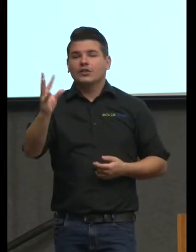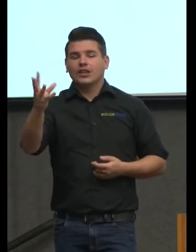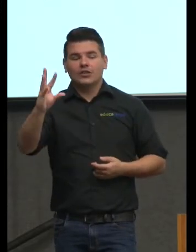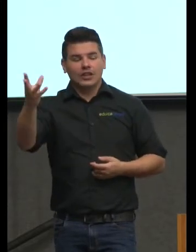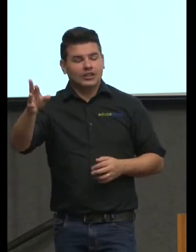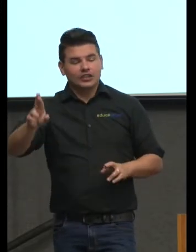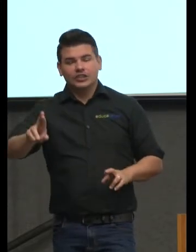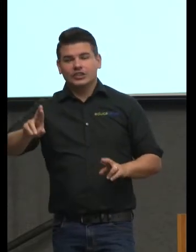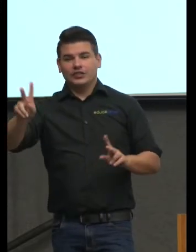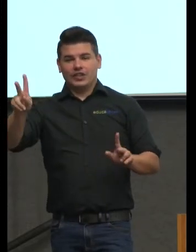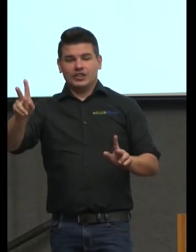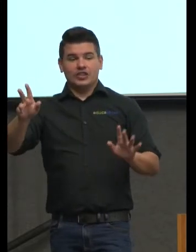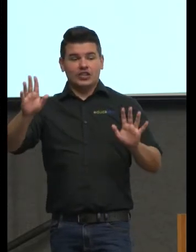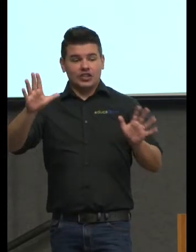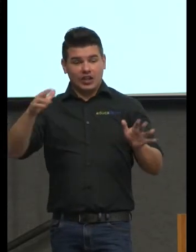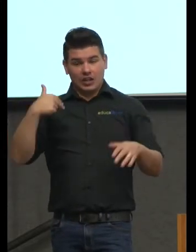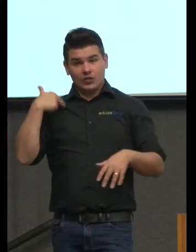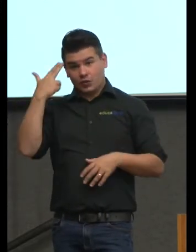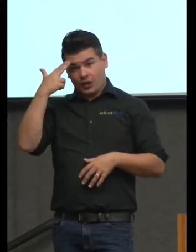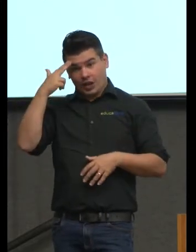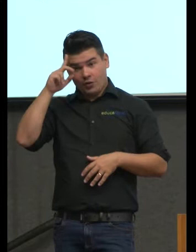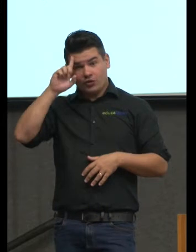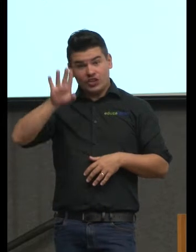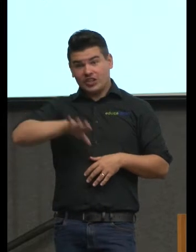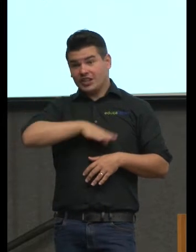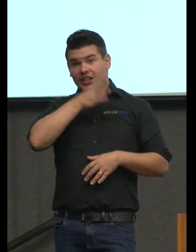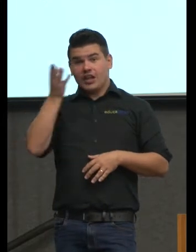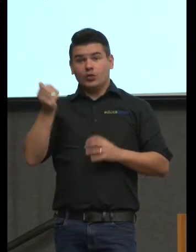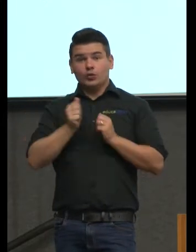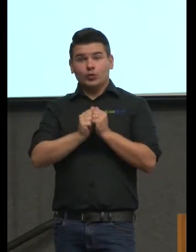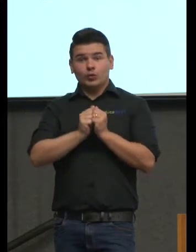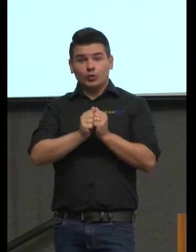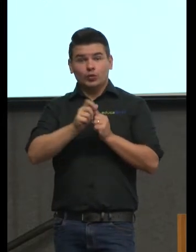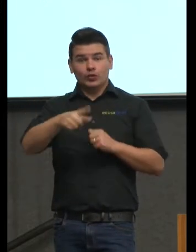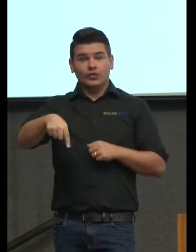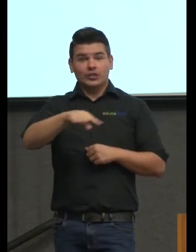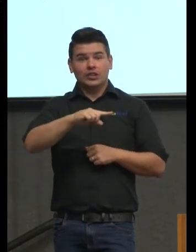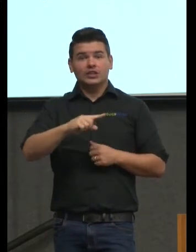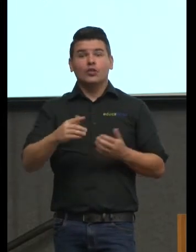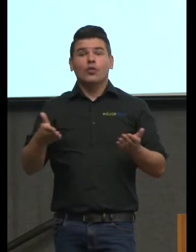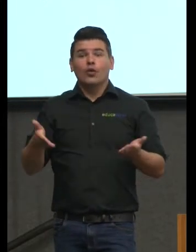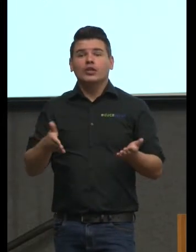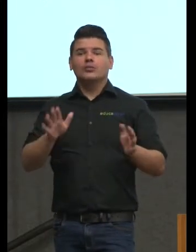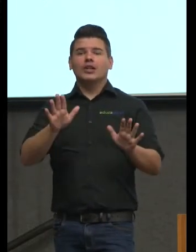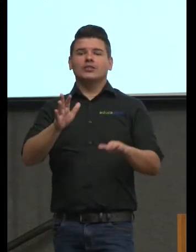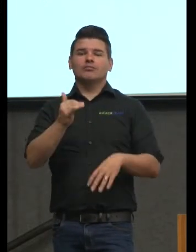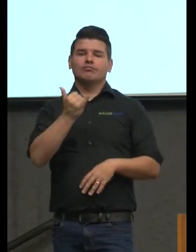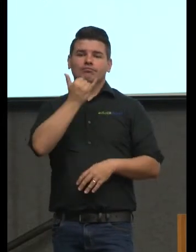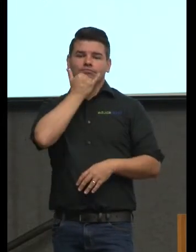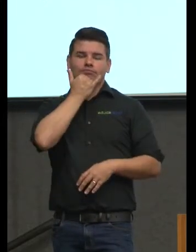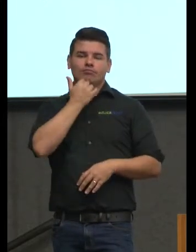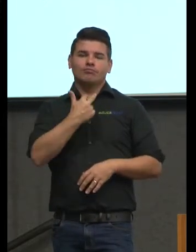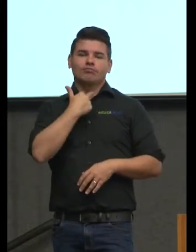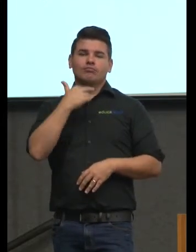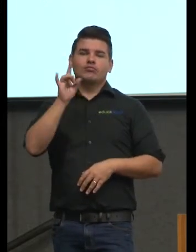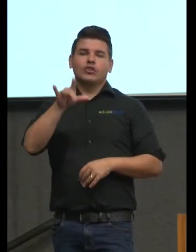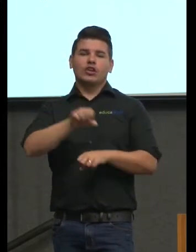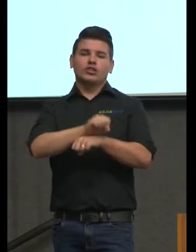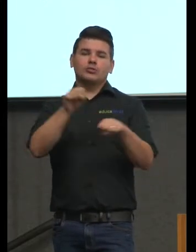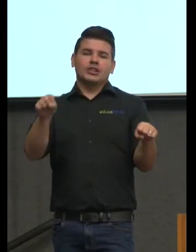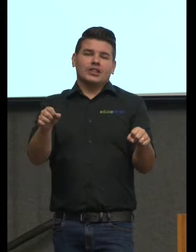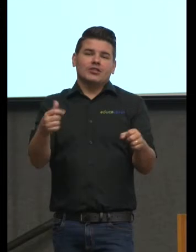eu sonhei estar o dia inteiro com vocês aqui hoje mas eu só vou poder ficar na parte da manhã